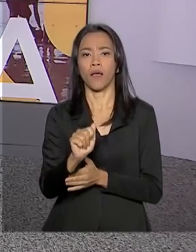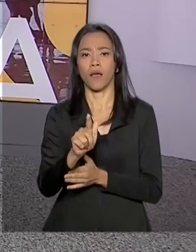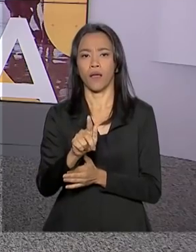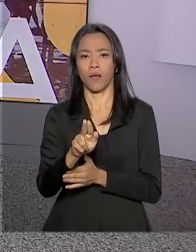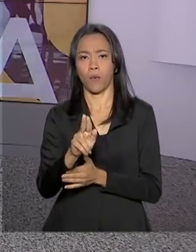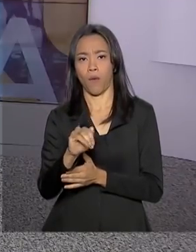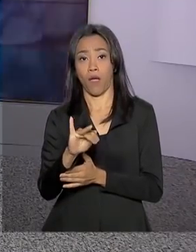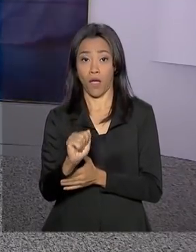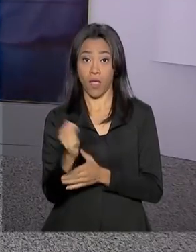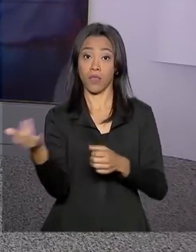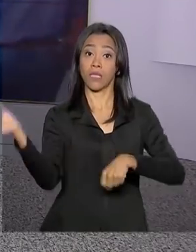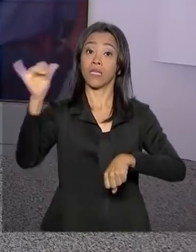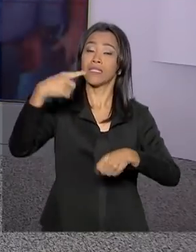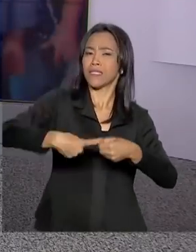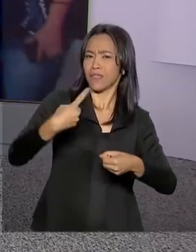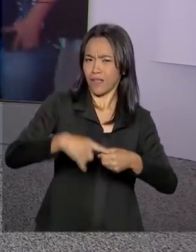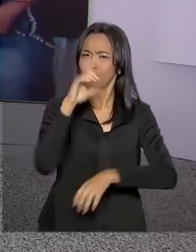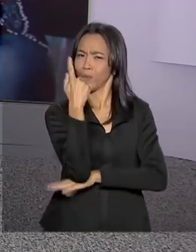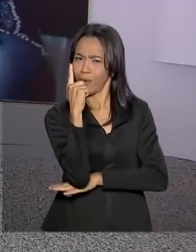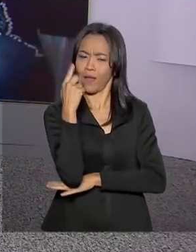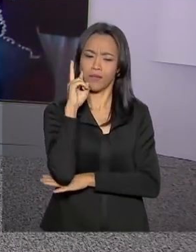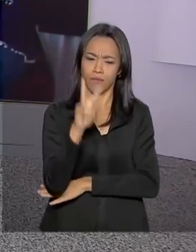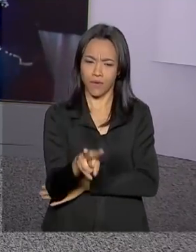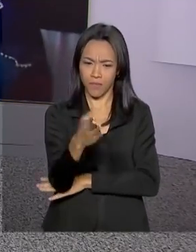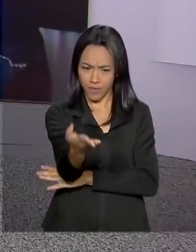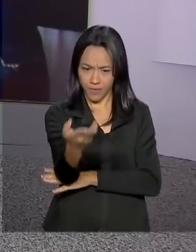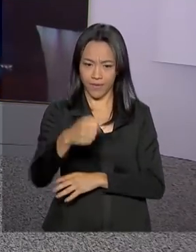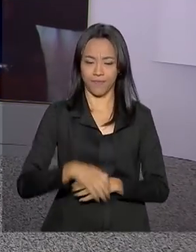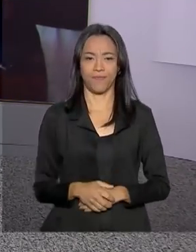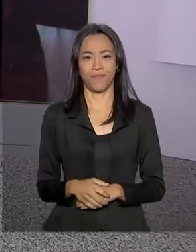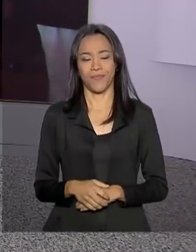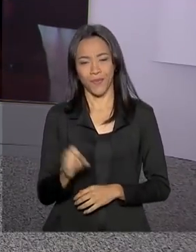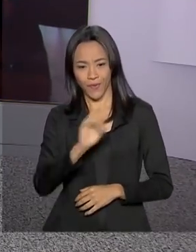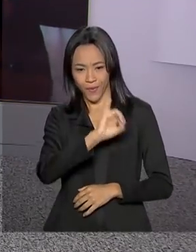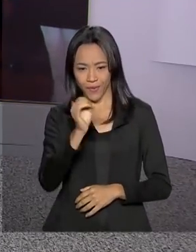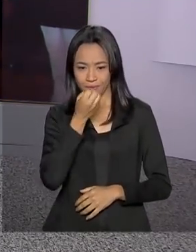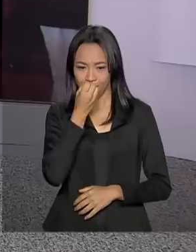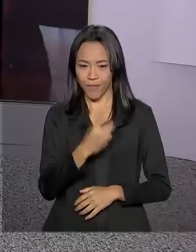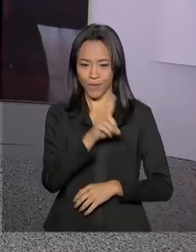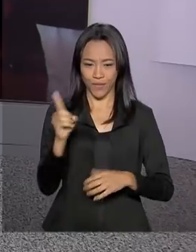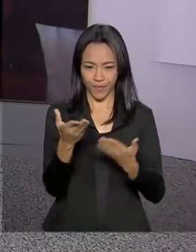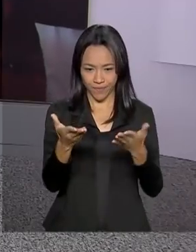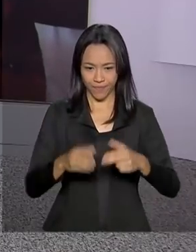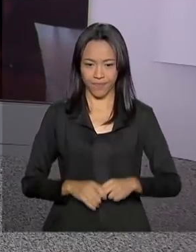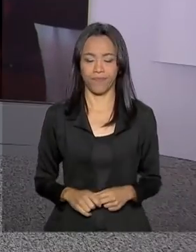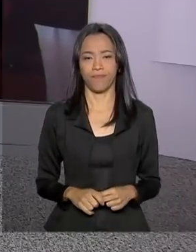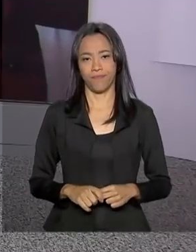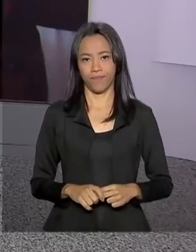de Aragarças, em Goiás, conversar com a nossa repórter, Daniele Popov. Olá, Daniele, muito bom dia para você.